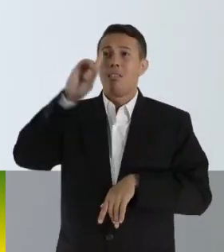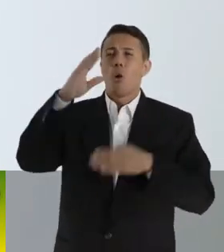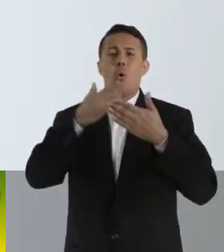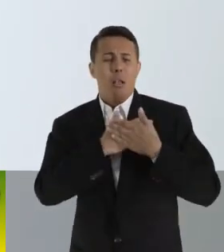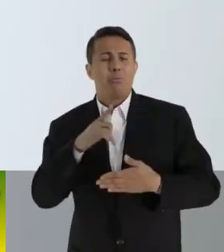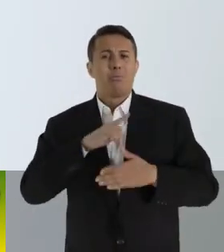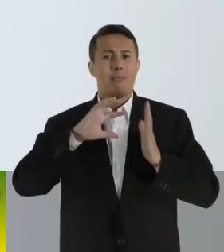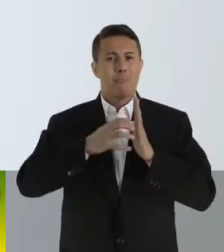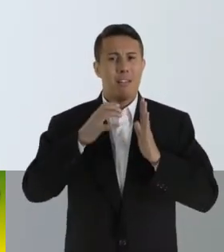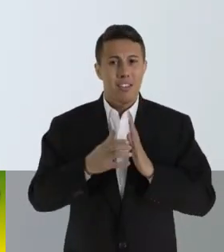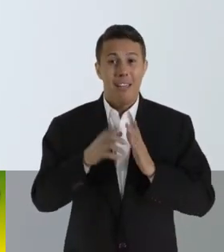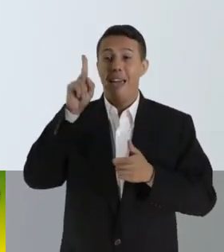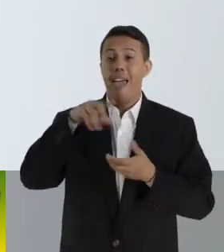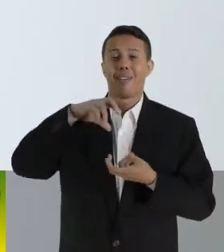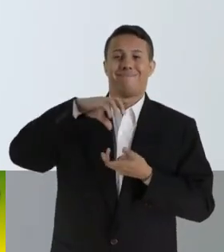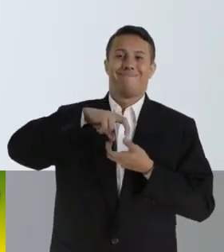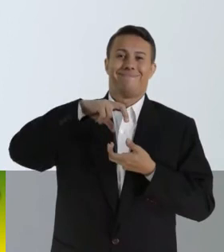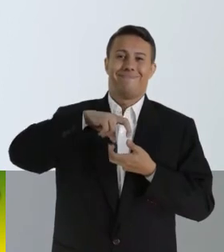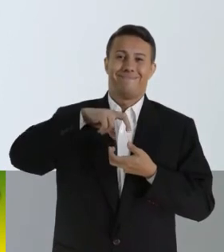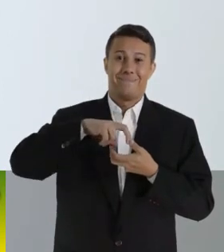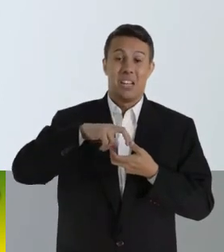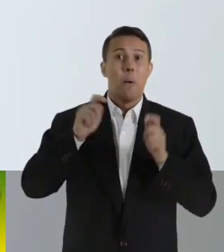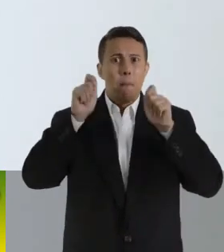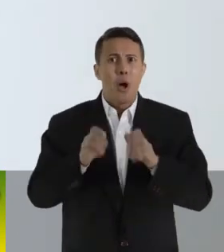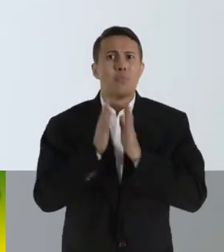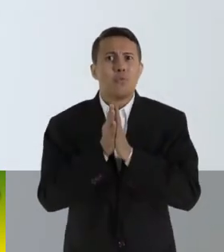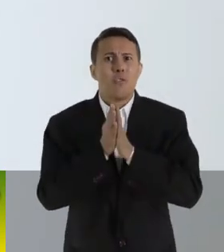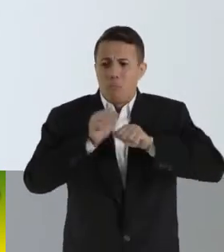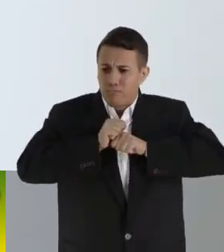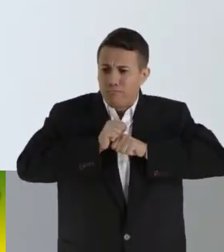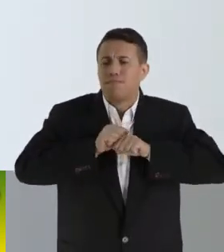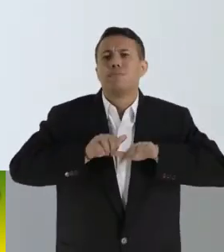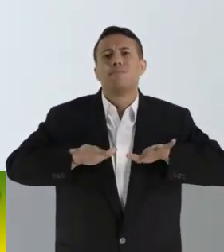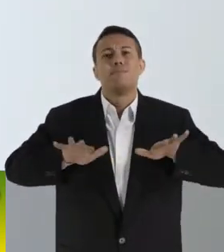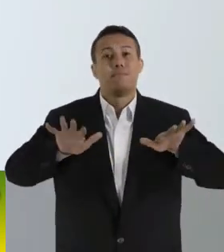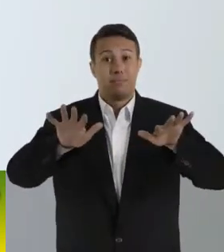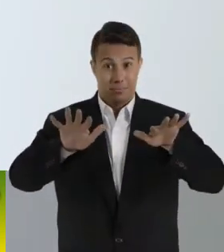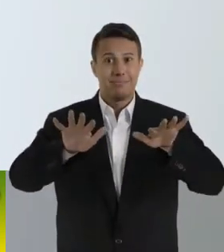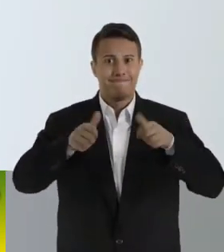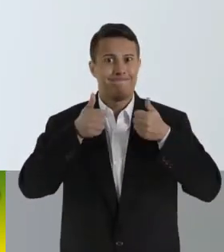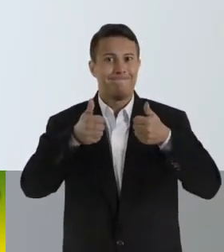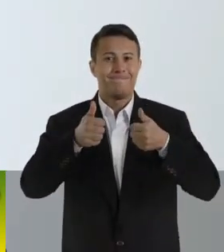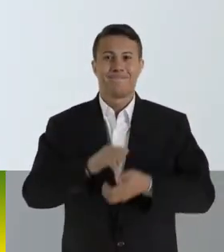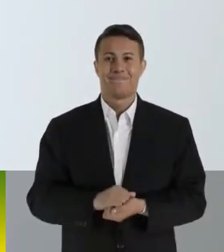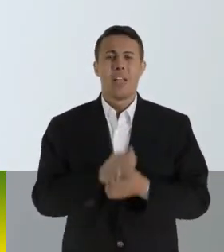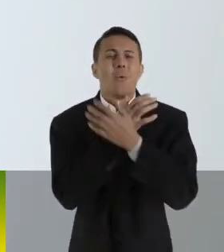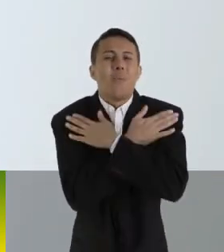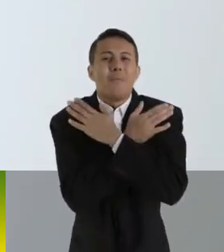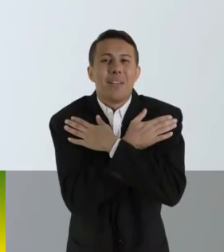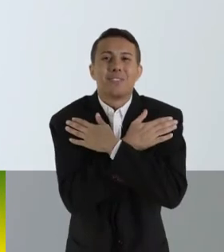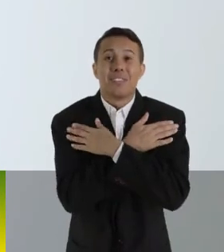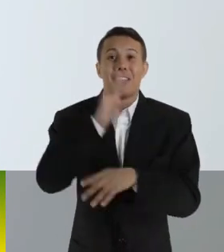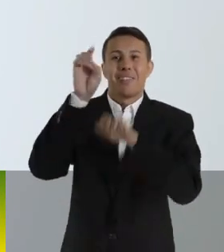Um partido que tenha Deus no coração. Esse partido, meus amigos, é o Aliança pelo Brasil. E se puder, compartilhe ao